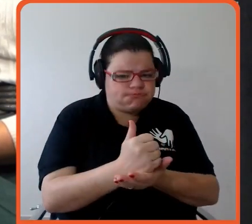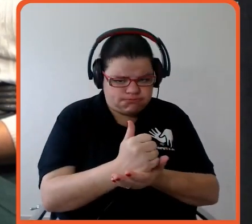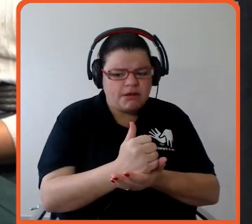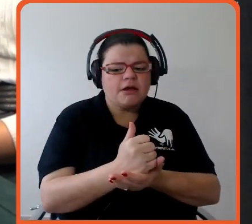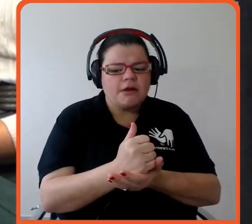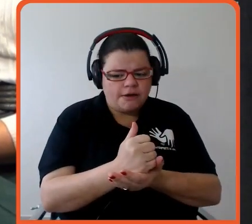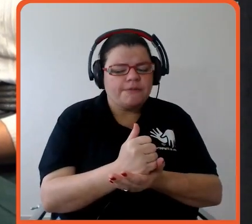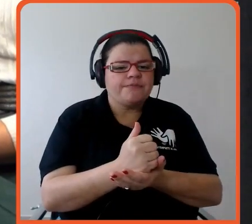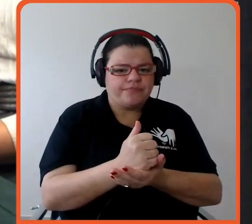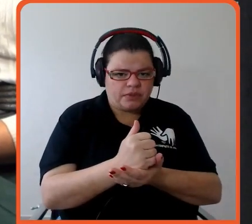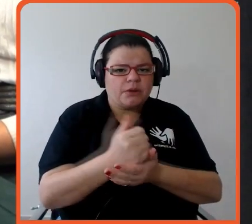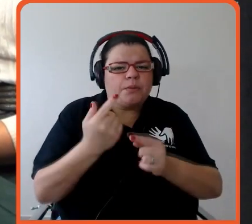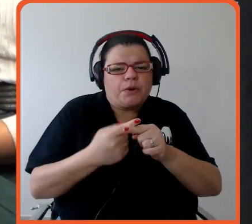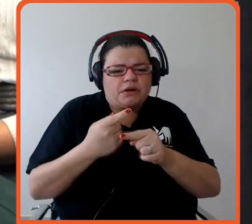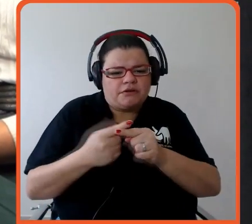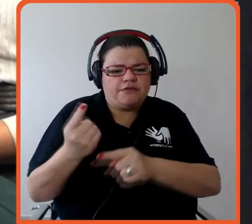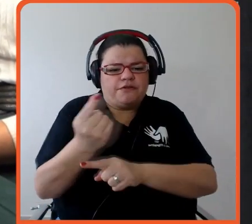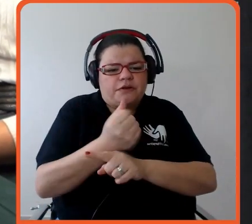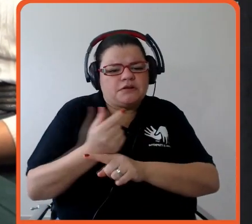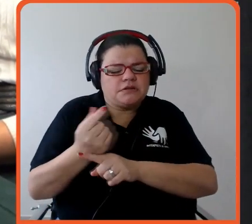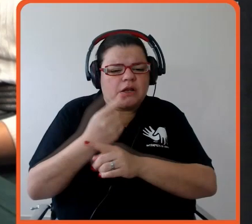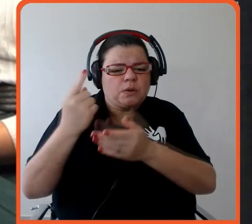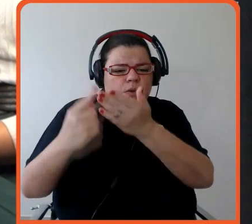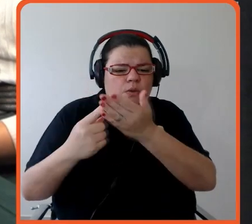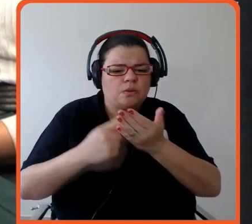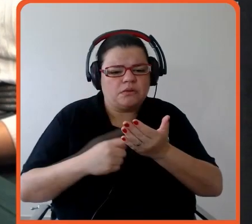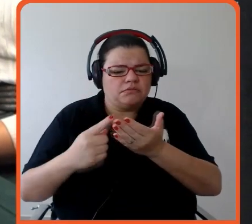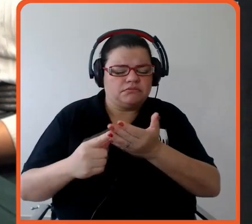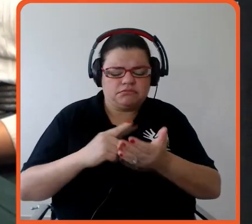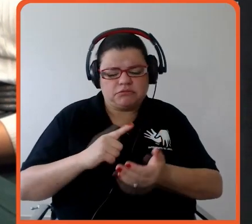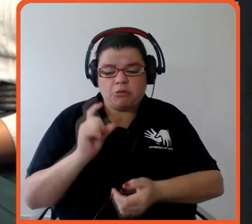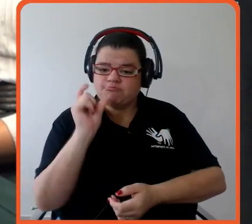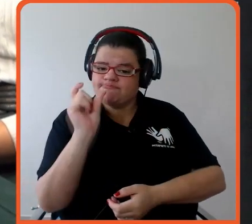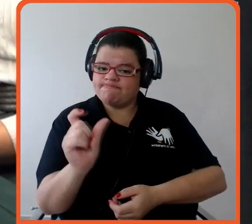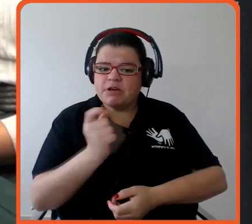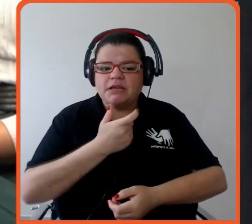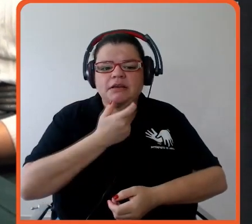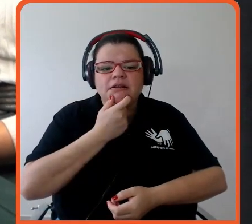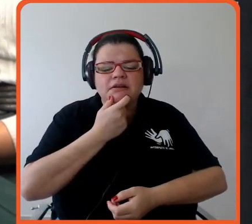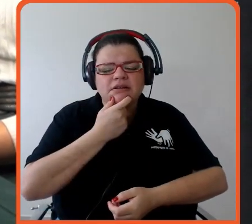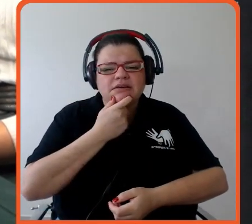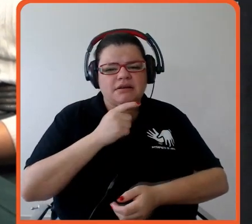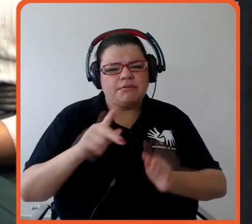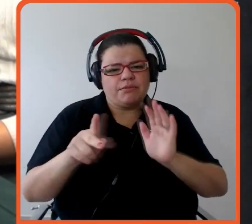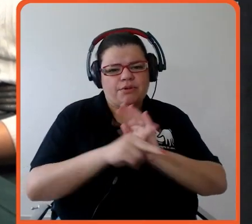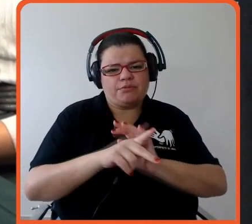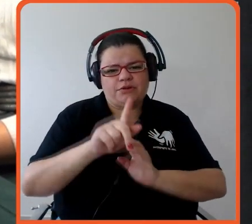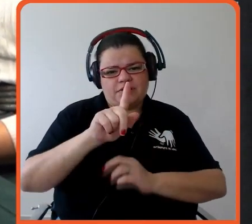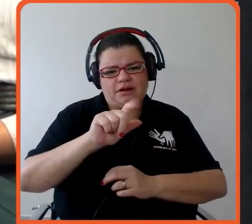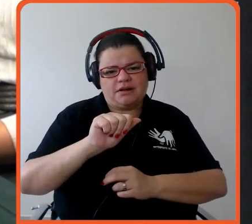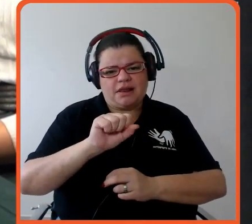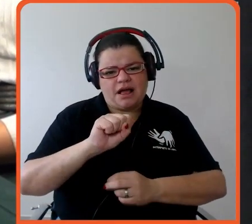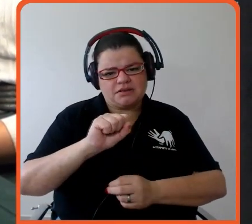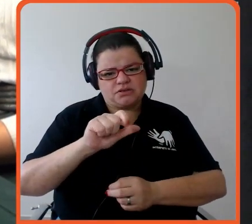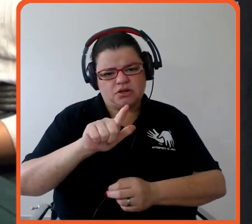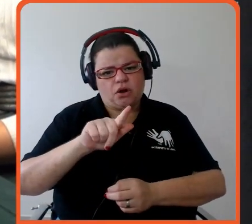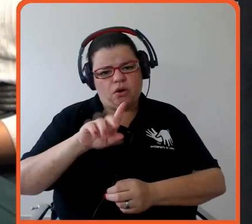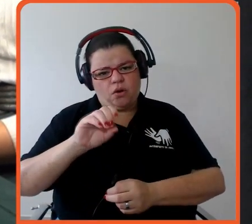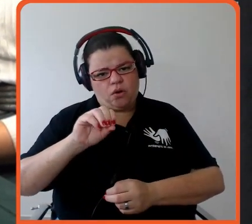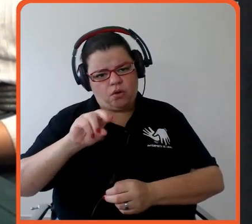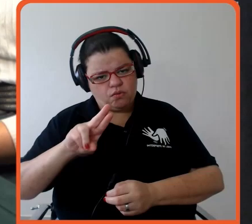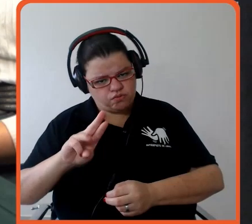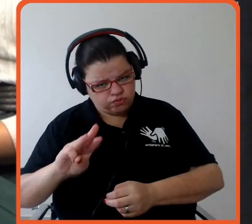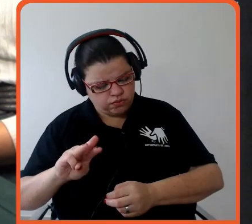que chamaram então dos compromissos de Net Zero de Glasgow, né, e ali a gente teve um compromisso específico